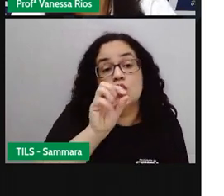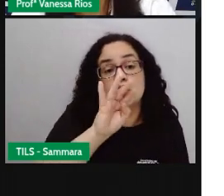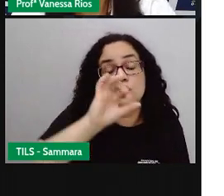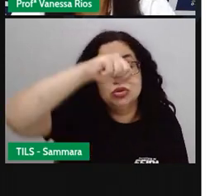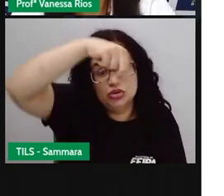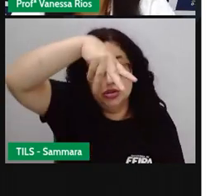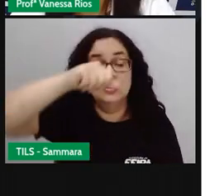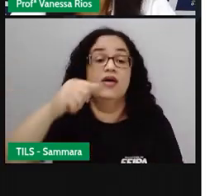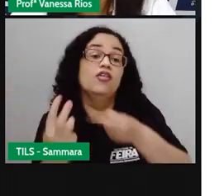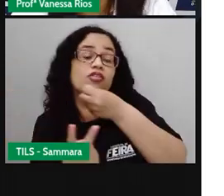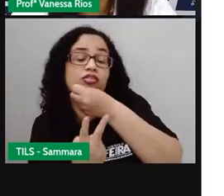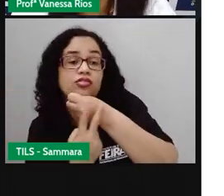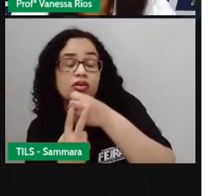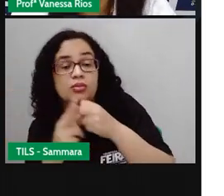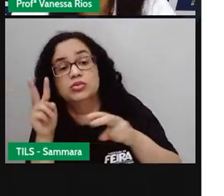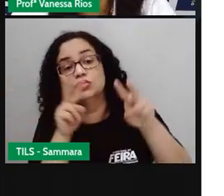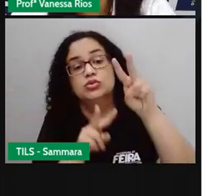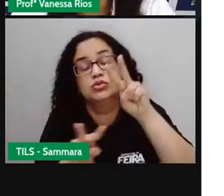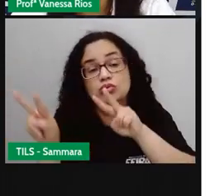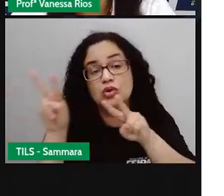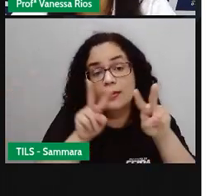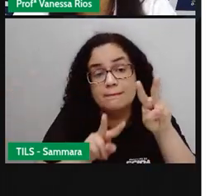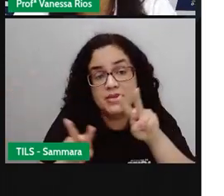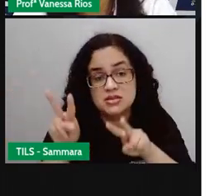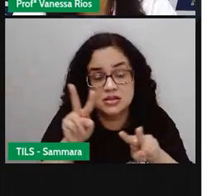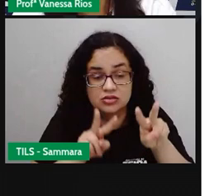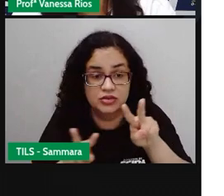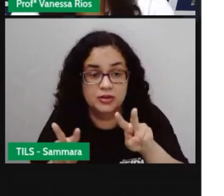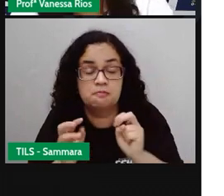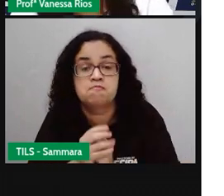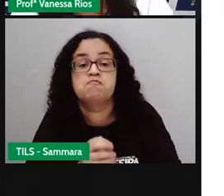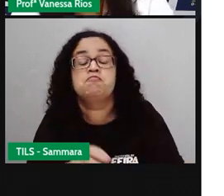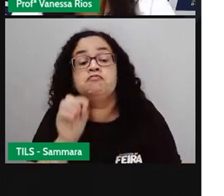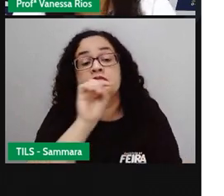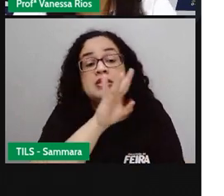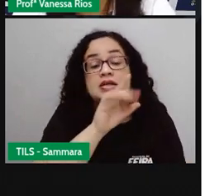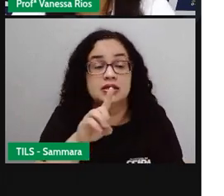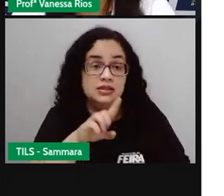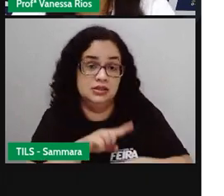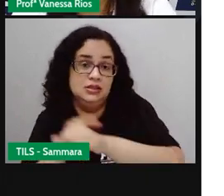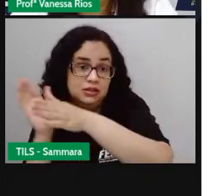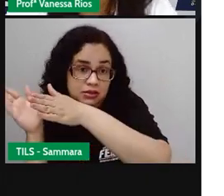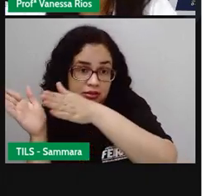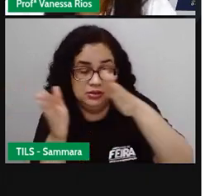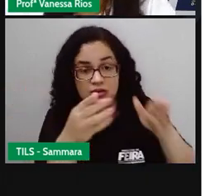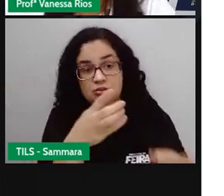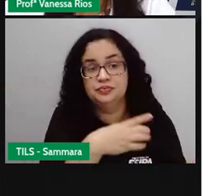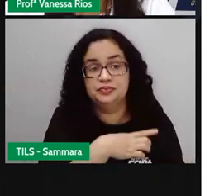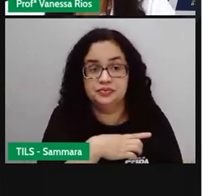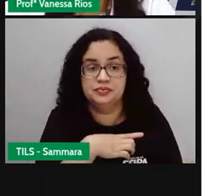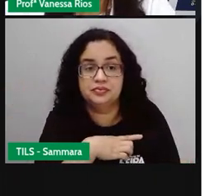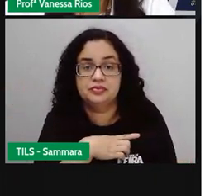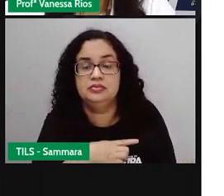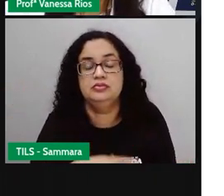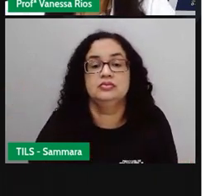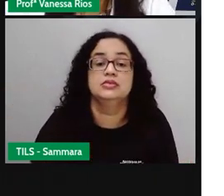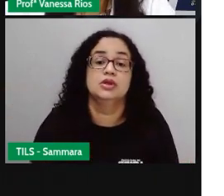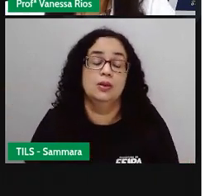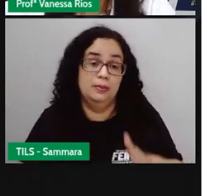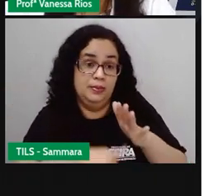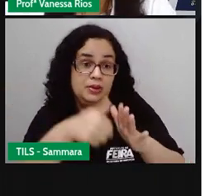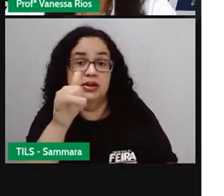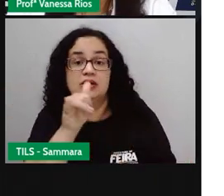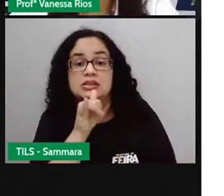os verbos, observando aí esses verbos dentro de cada tempo que eles aparecem. Vamos lá para o primeiro